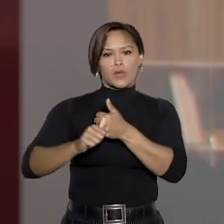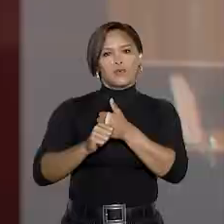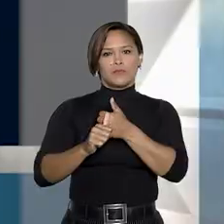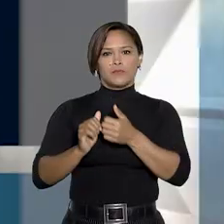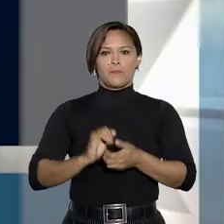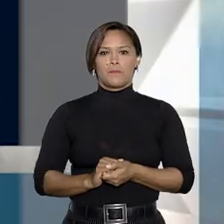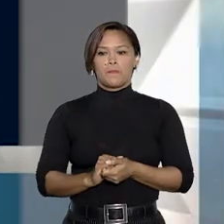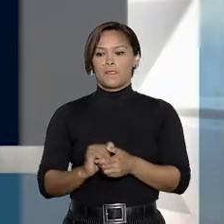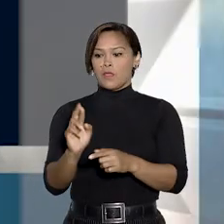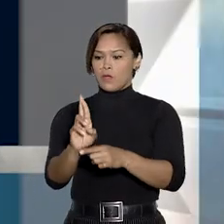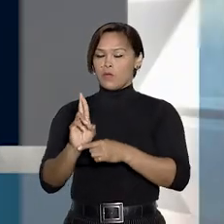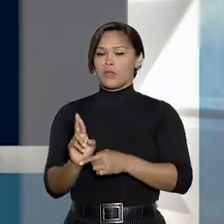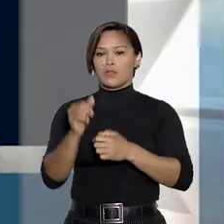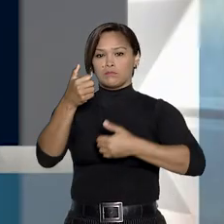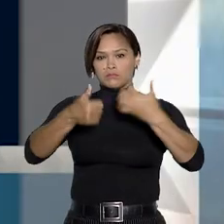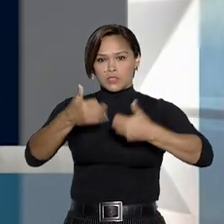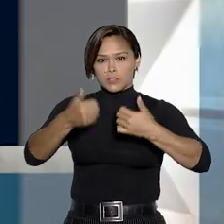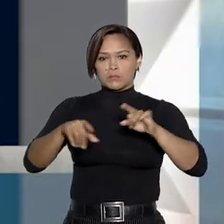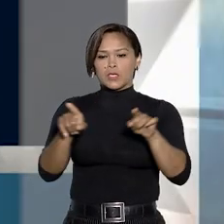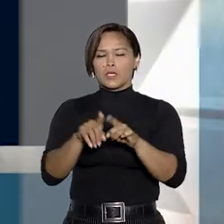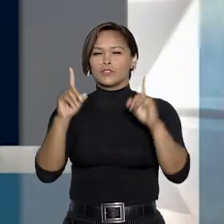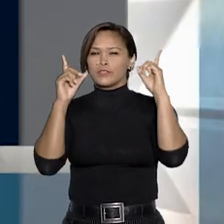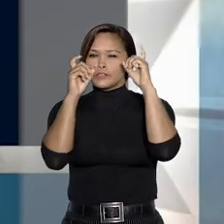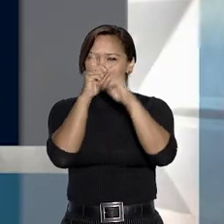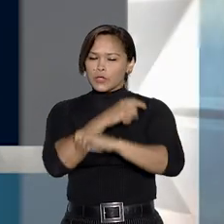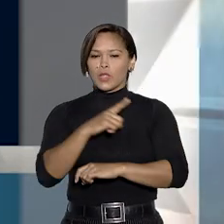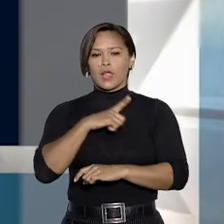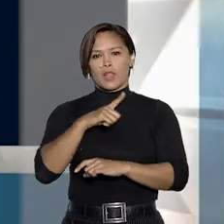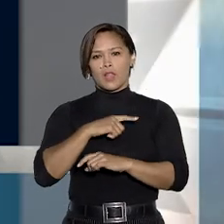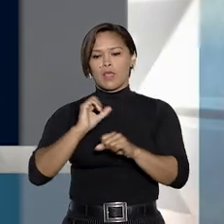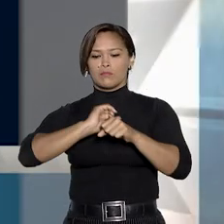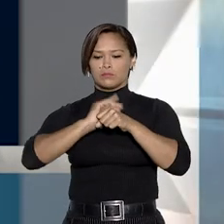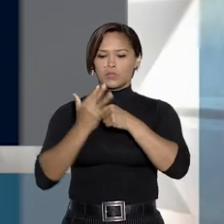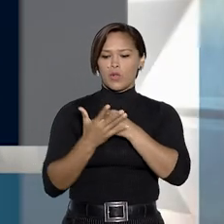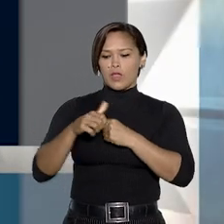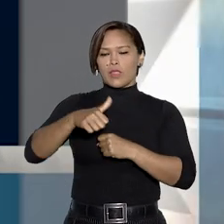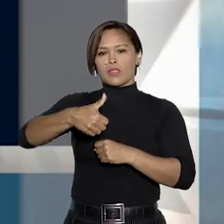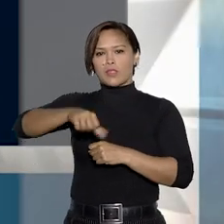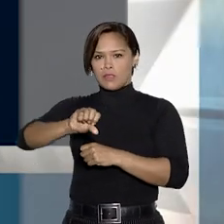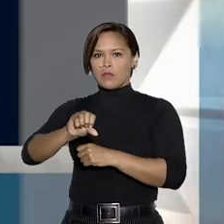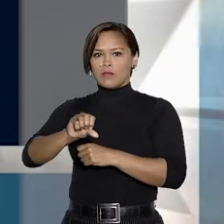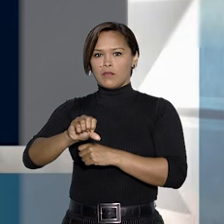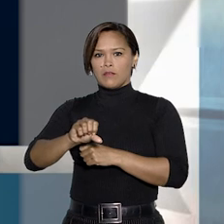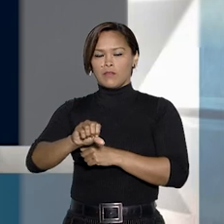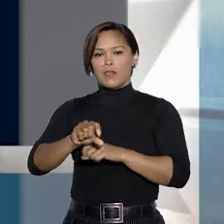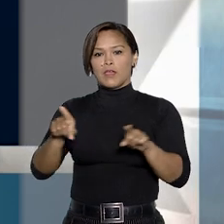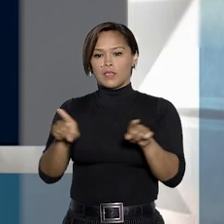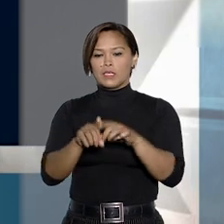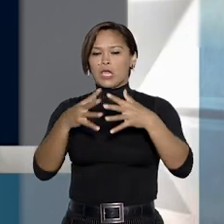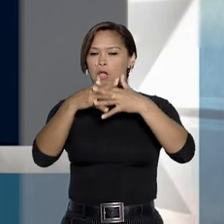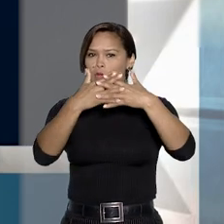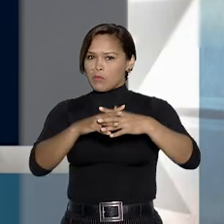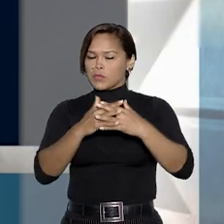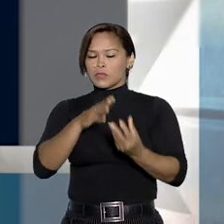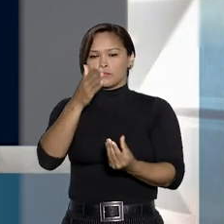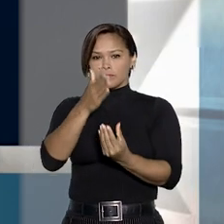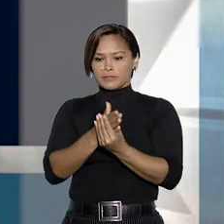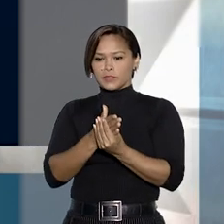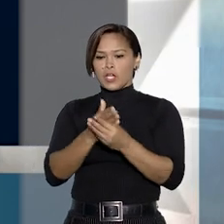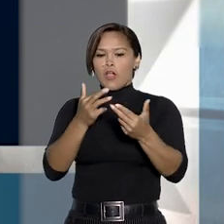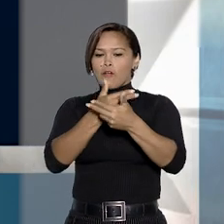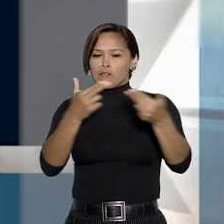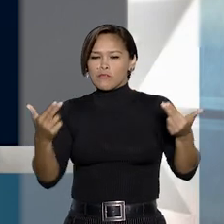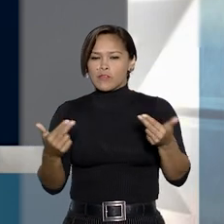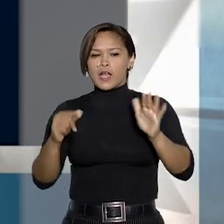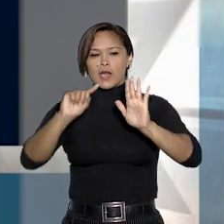razoável. Para o relator, mesmo com as dificuldades impostas pela pandemia da Covid-19 e a complexidade do processo,